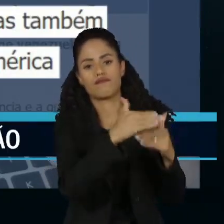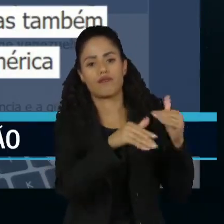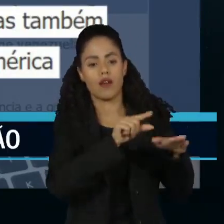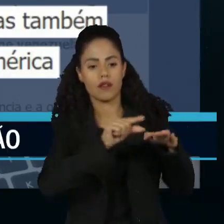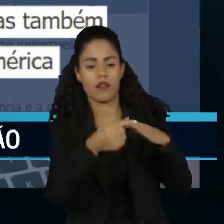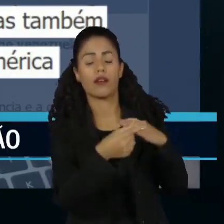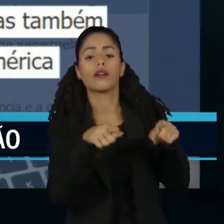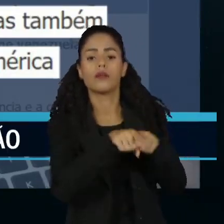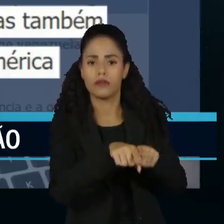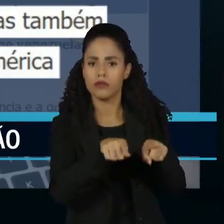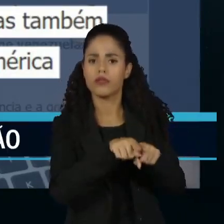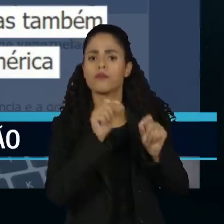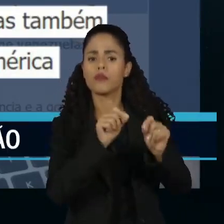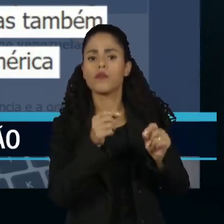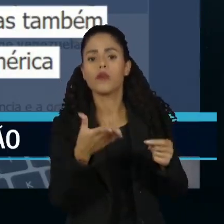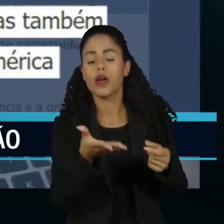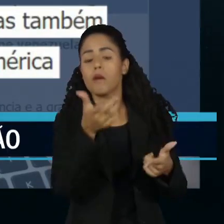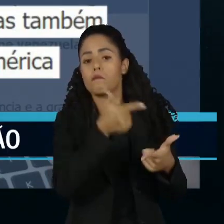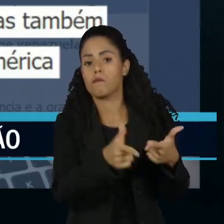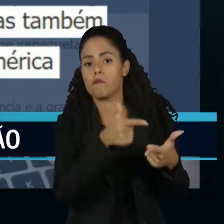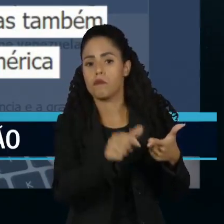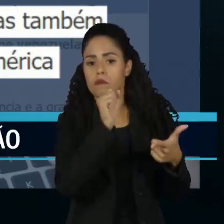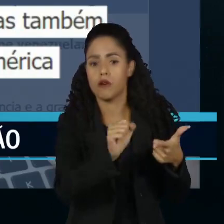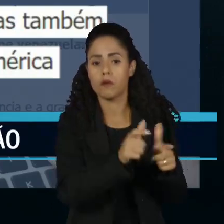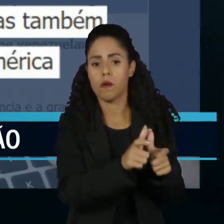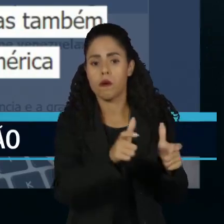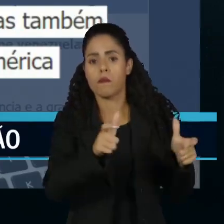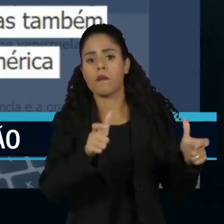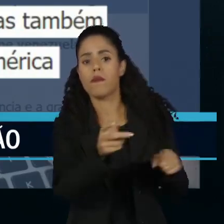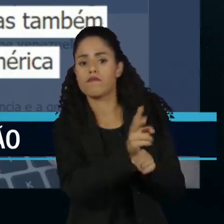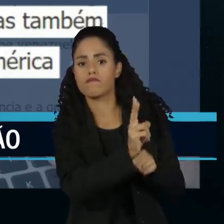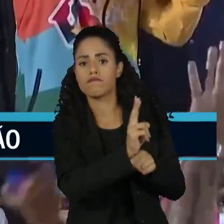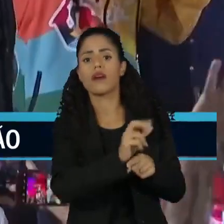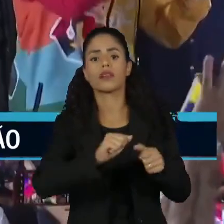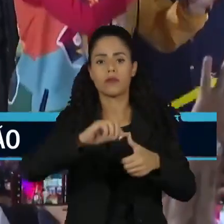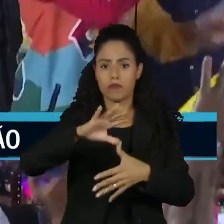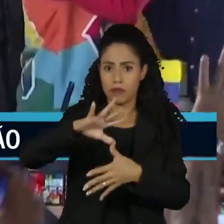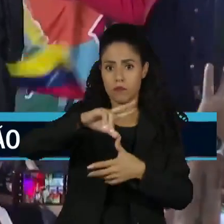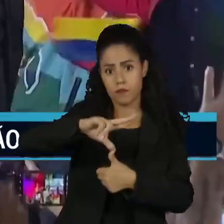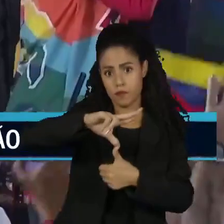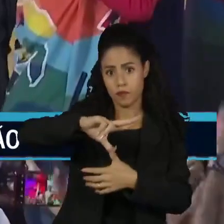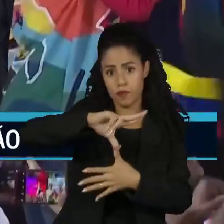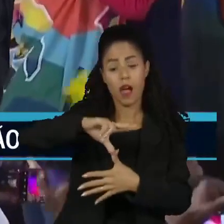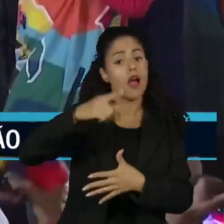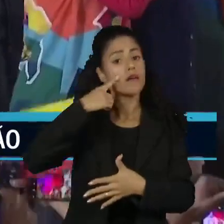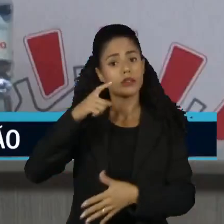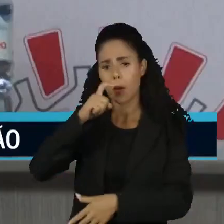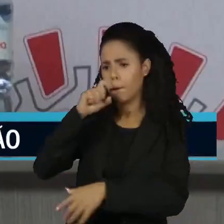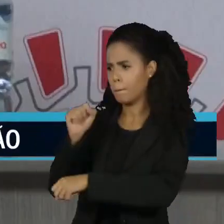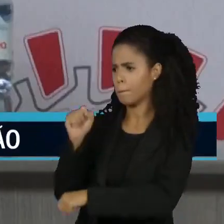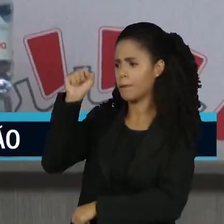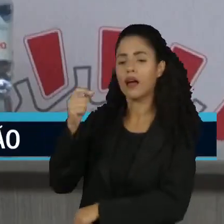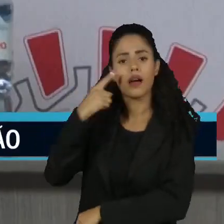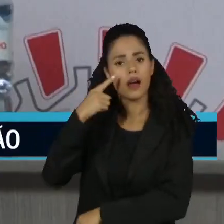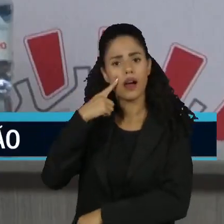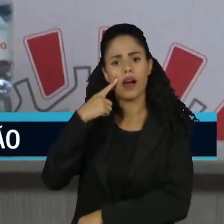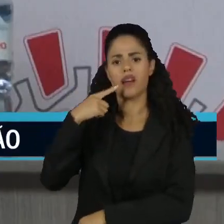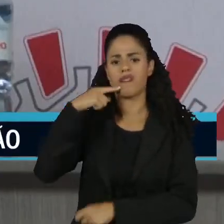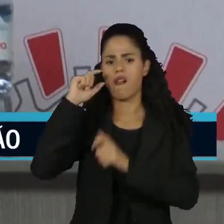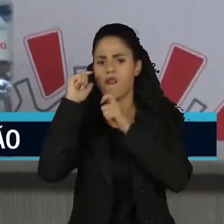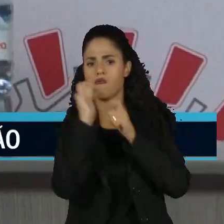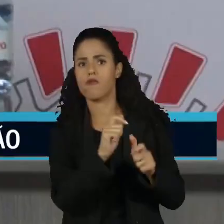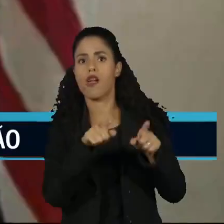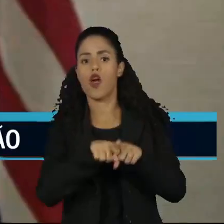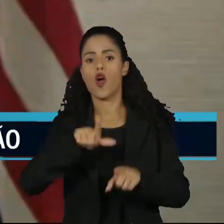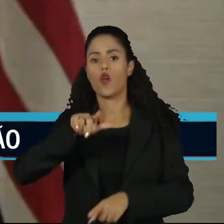Guiana, mas também representam um risco mais amplo para a segurança da América Latina. Em Caracas, Maduro criticou o secretário-geral da OEA,